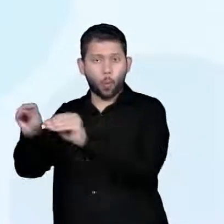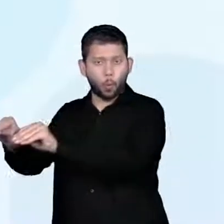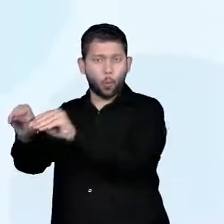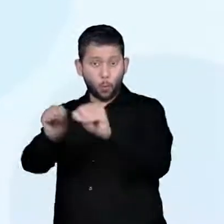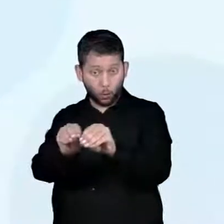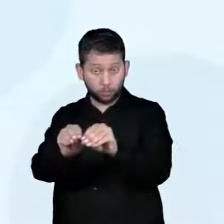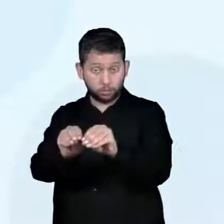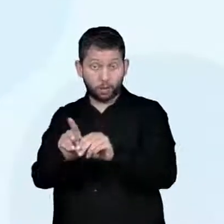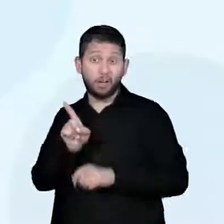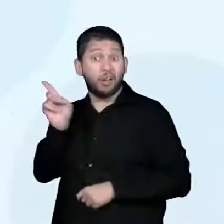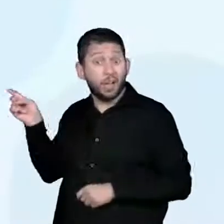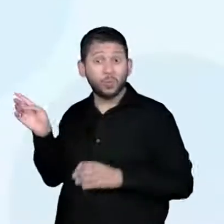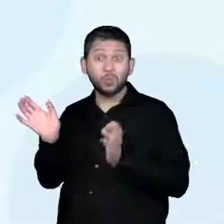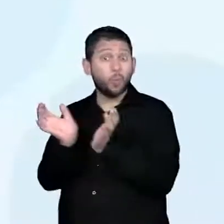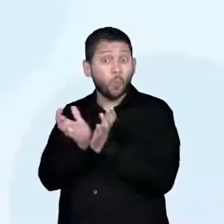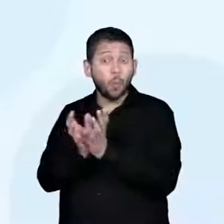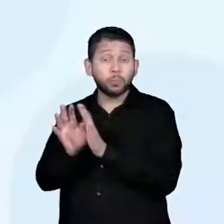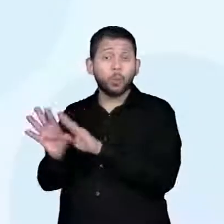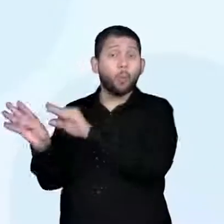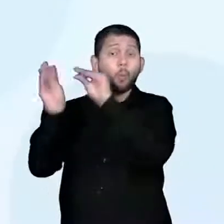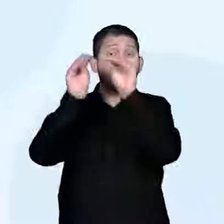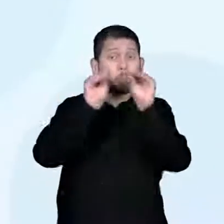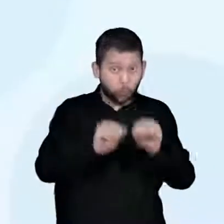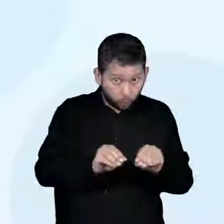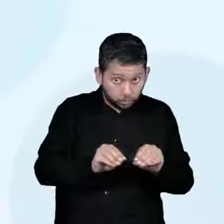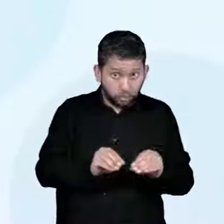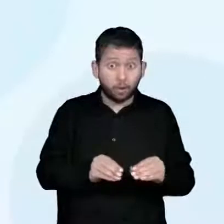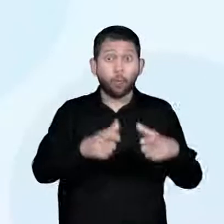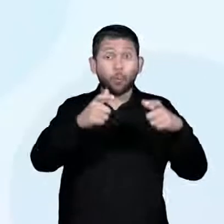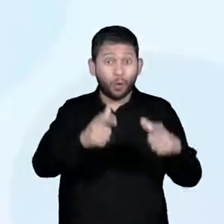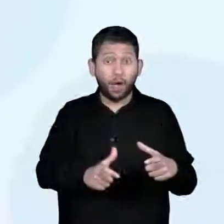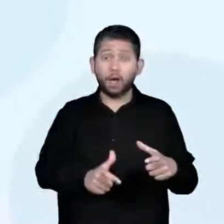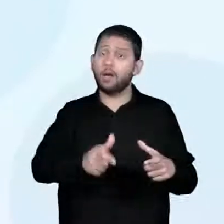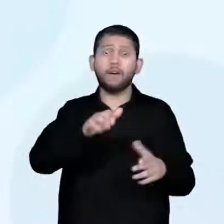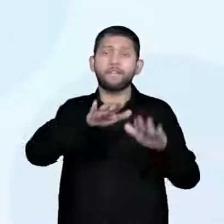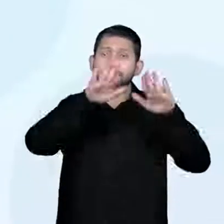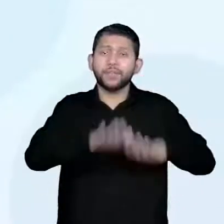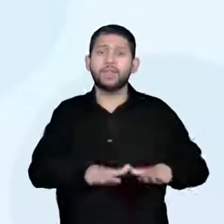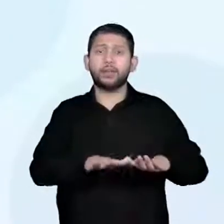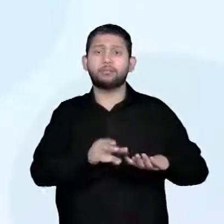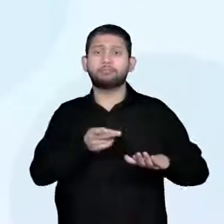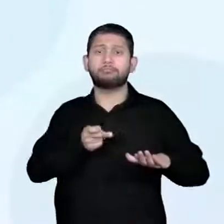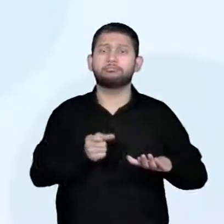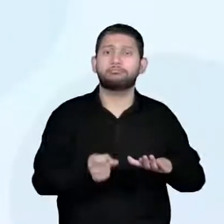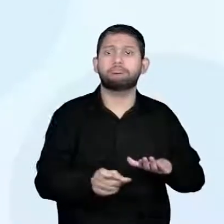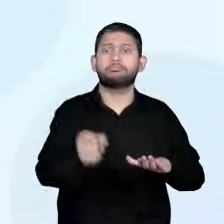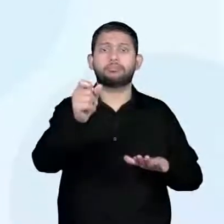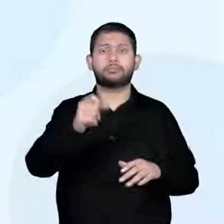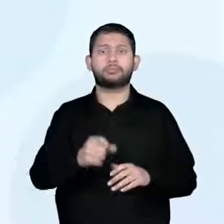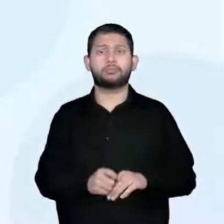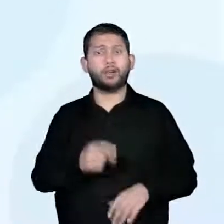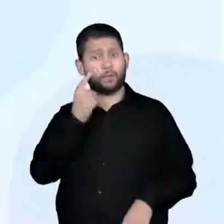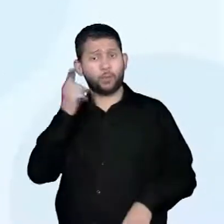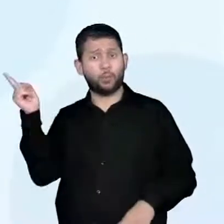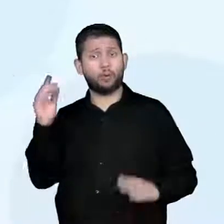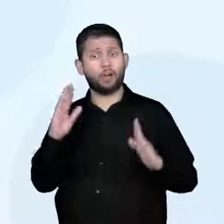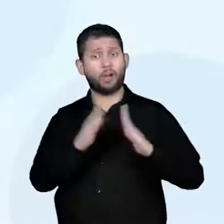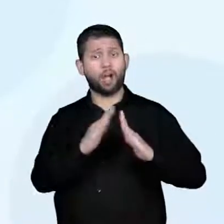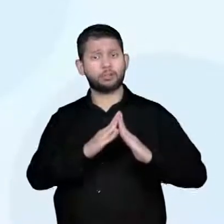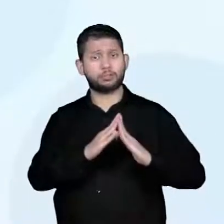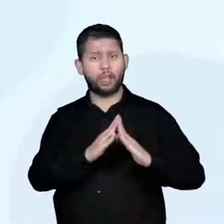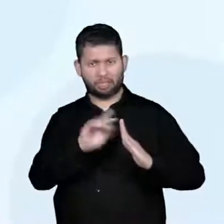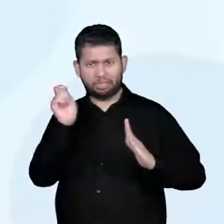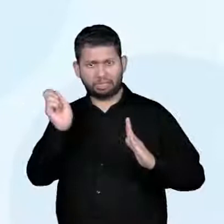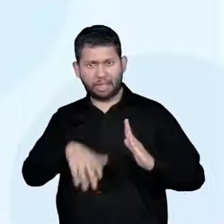permanente. Muito bem. Aí na imagem a percebe a presença de uma casa feita de taipa.